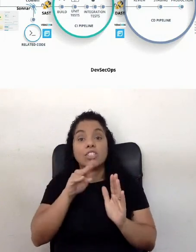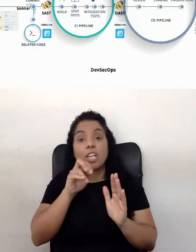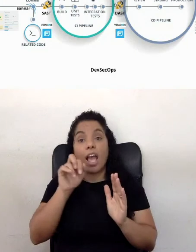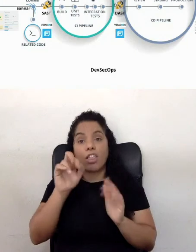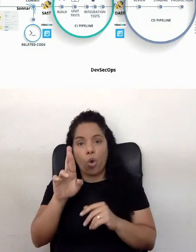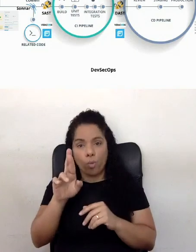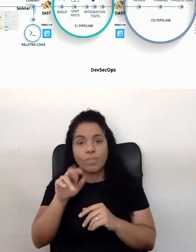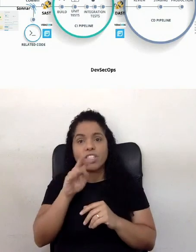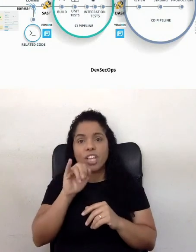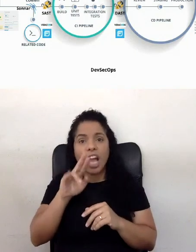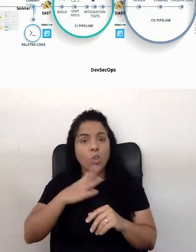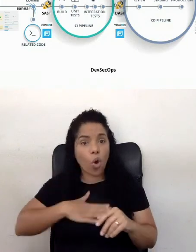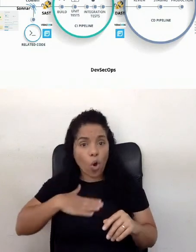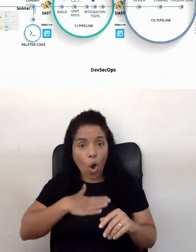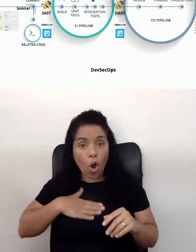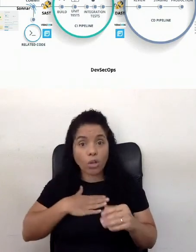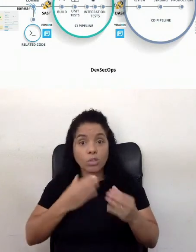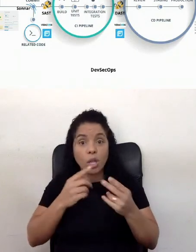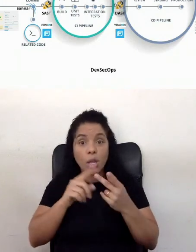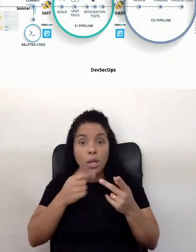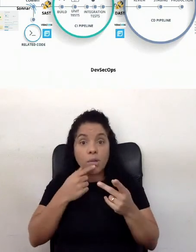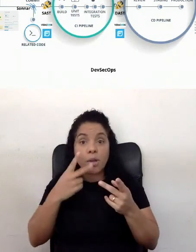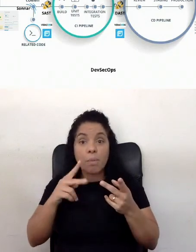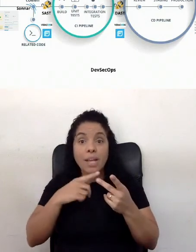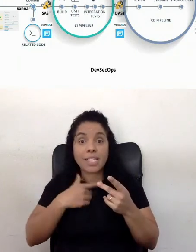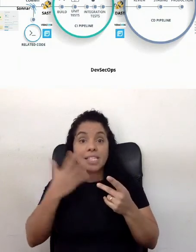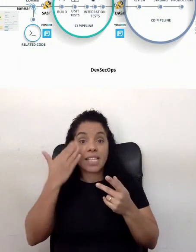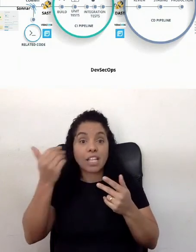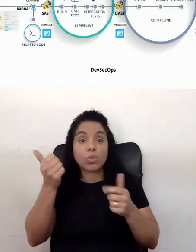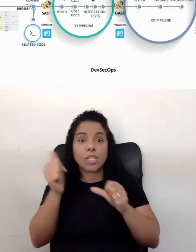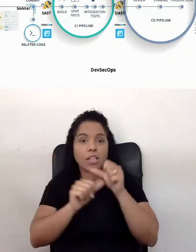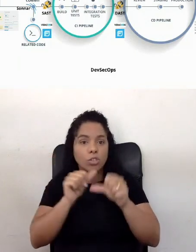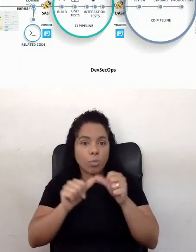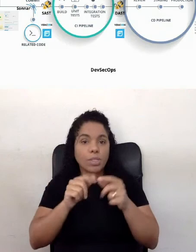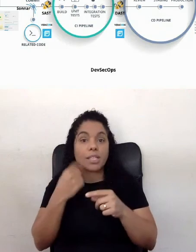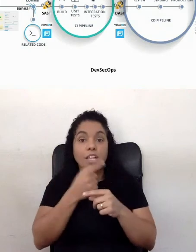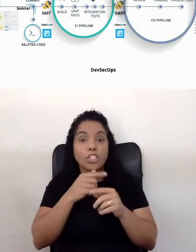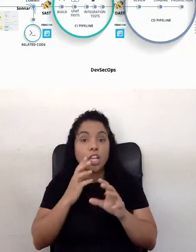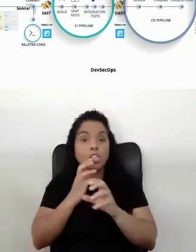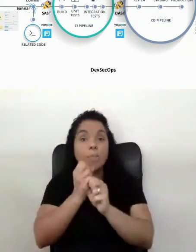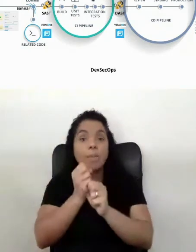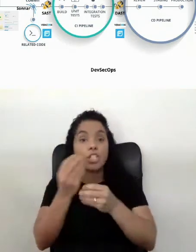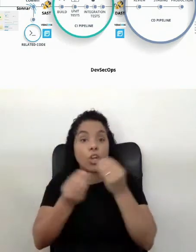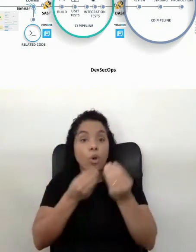e os indicadores que eu gosto bastante é a taxa de sucesso de mudanças, eu acho que a gente, medindo isso,